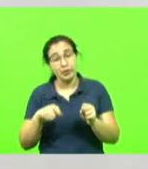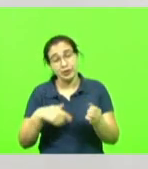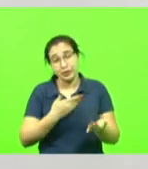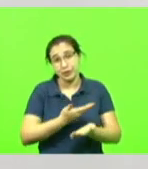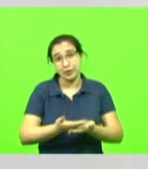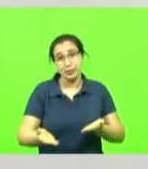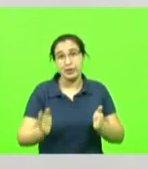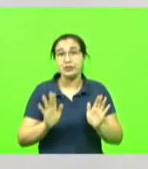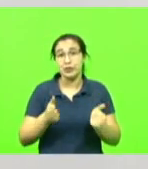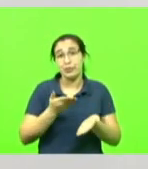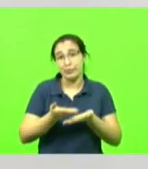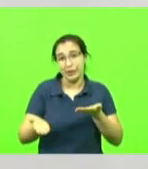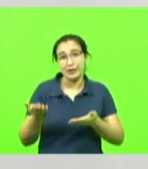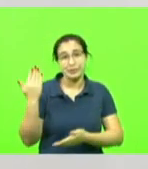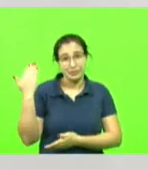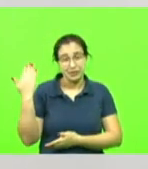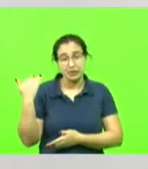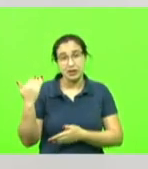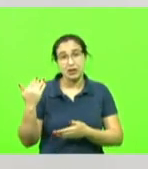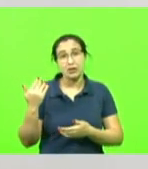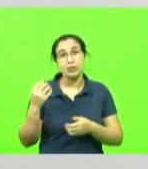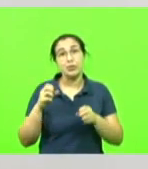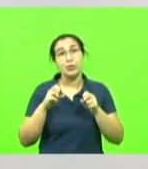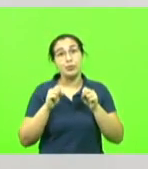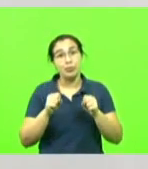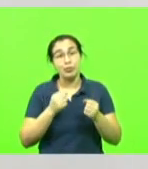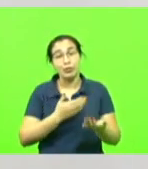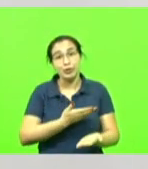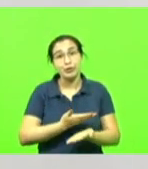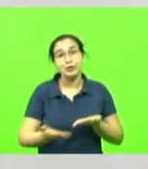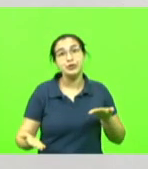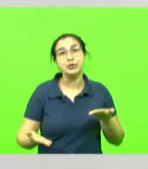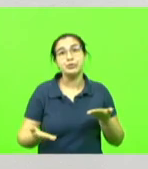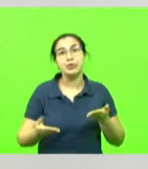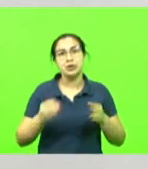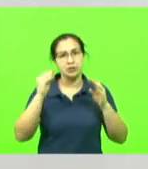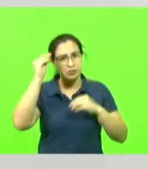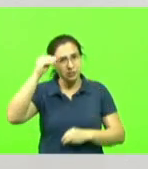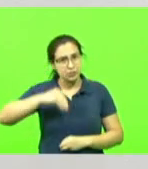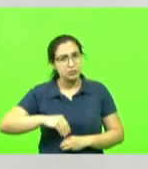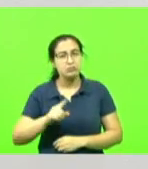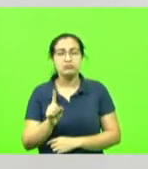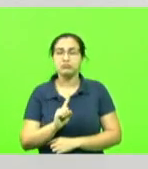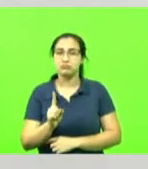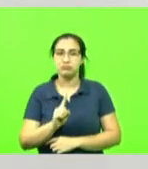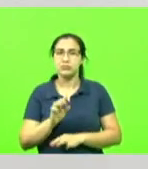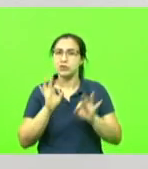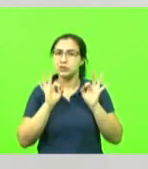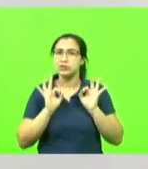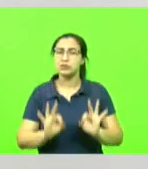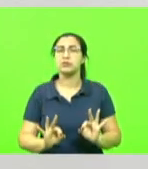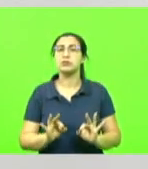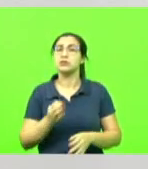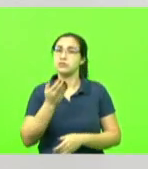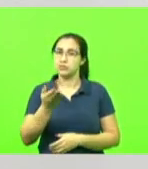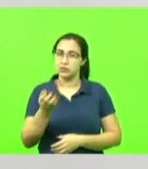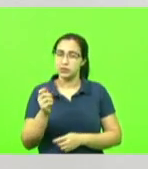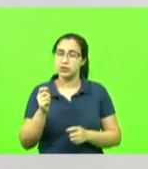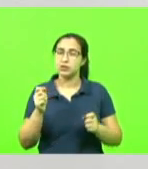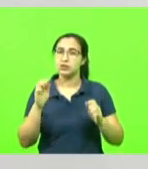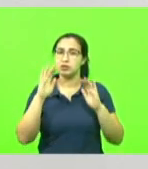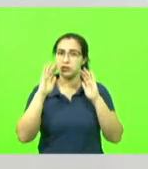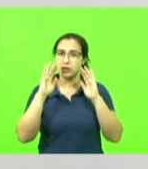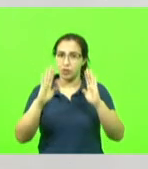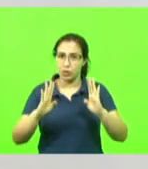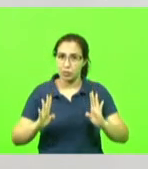já caímos outras vezes, mas a gente vai cair atirando. Isso é uma grande certeza que vocês também podem ter. no que se